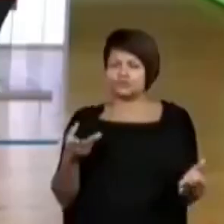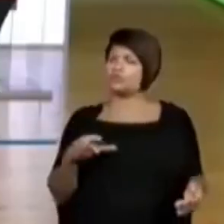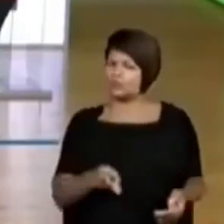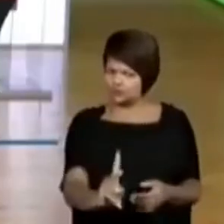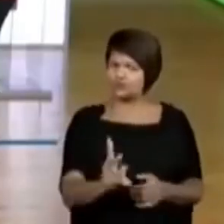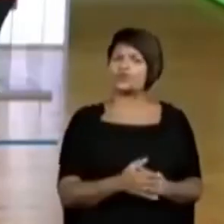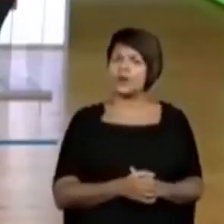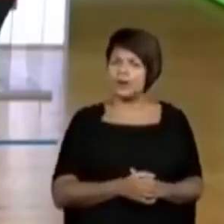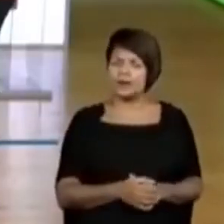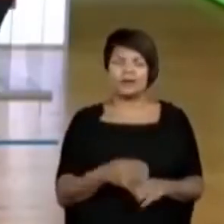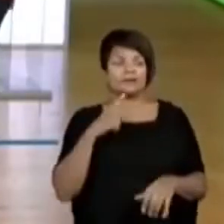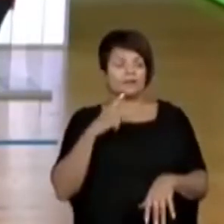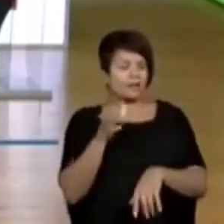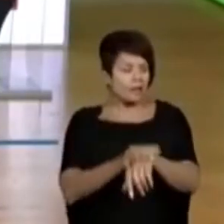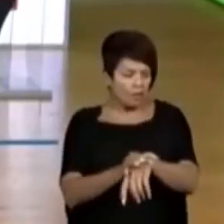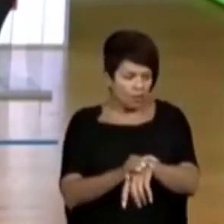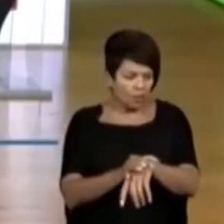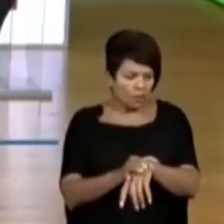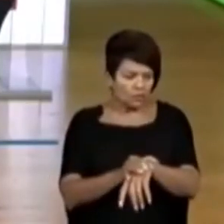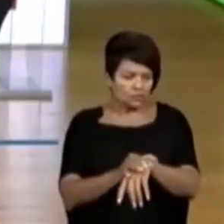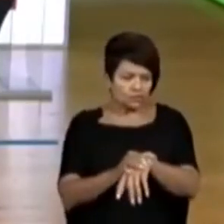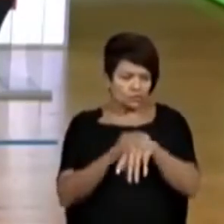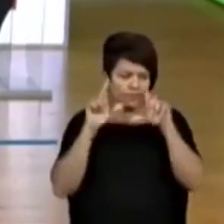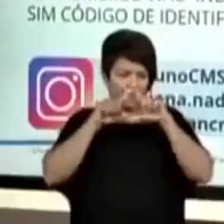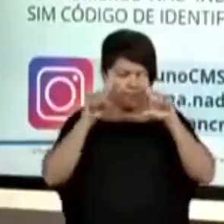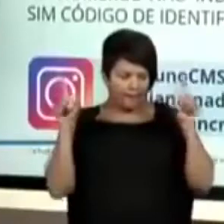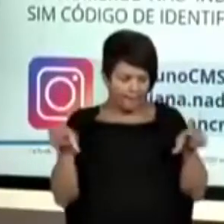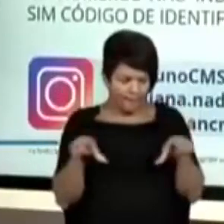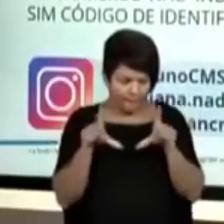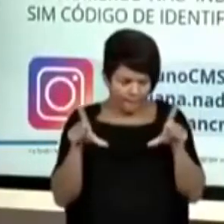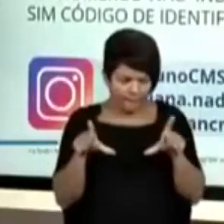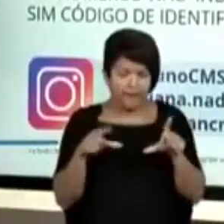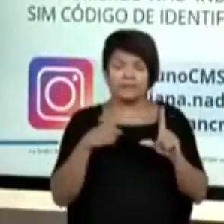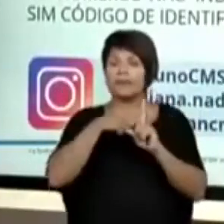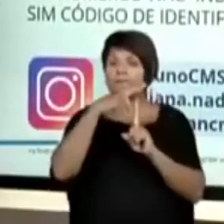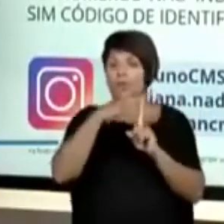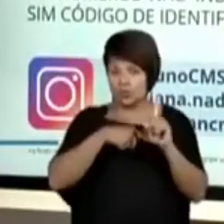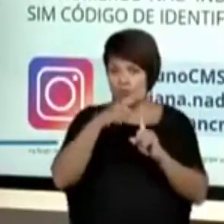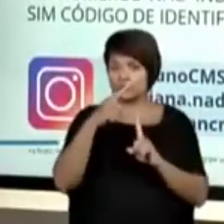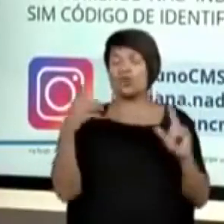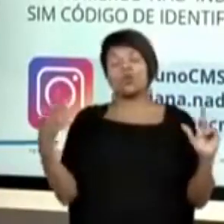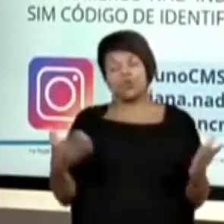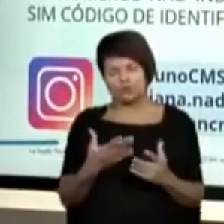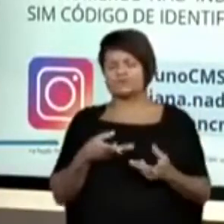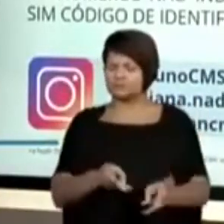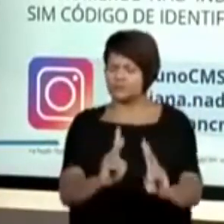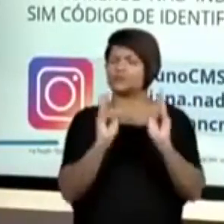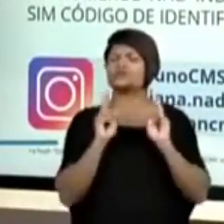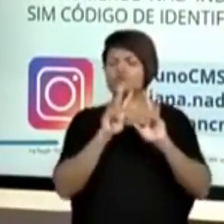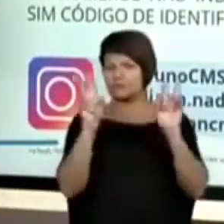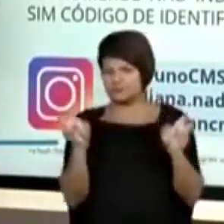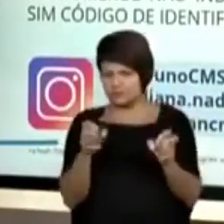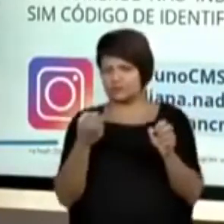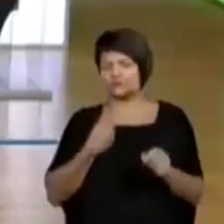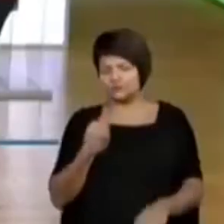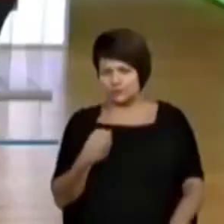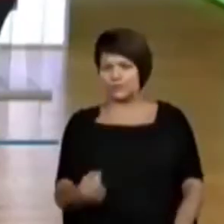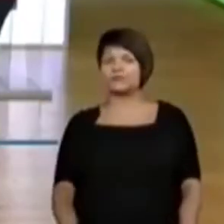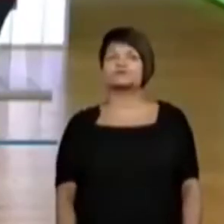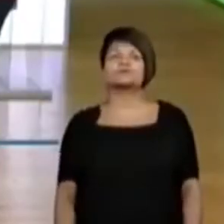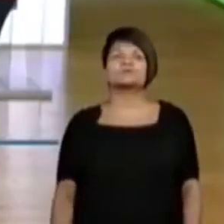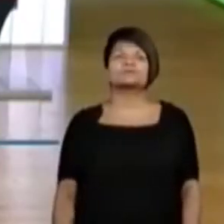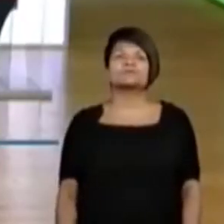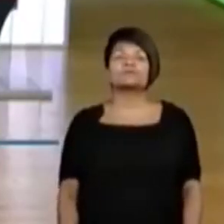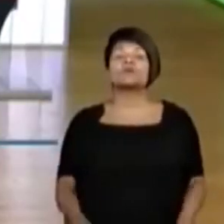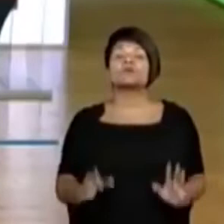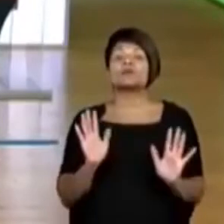placas também, relógios e termômetros. Hoje a gente vai continuar falando aí dos números, tá bom? Só